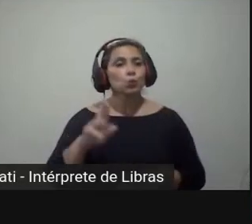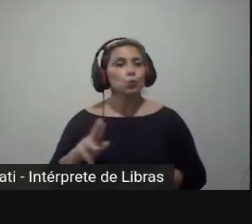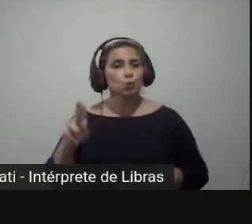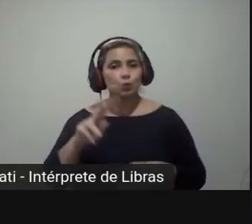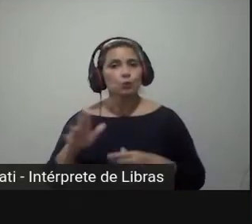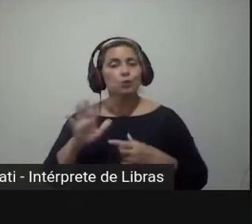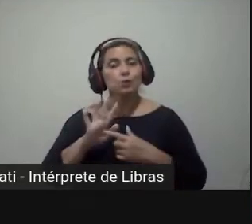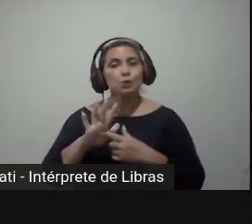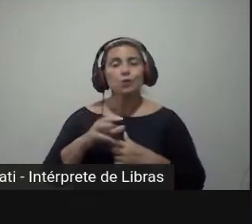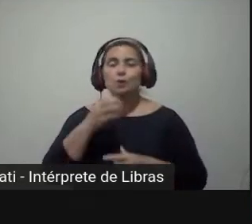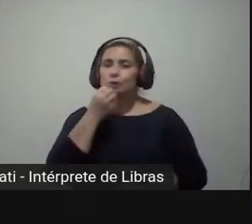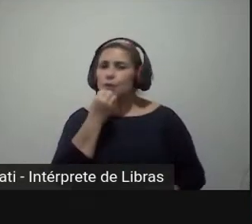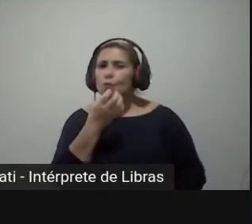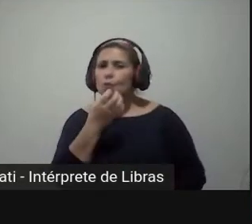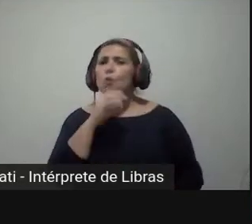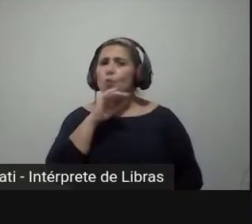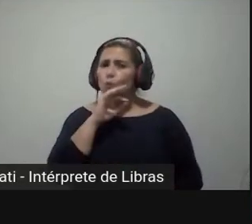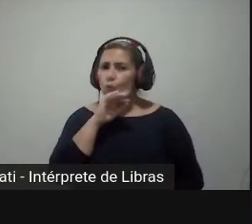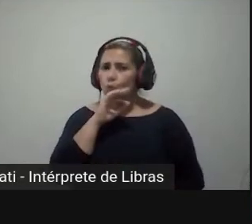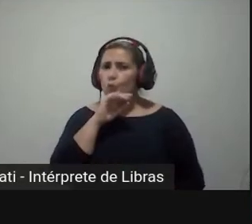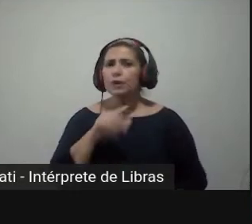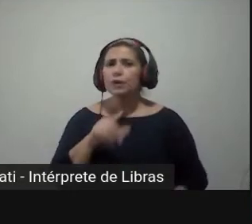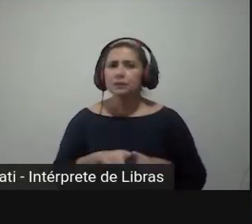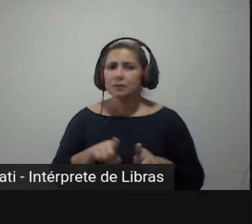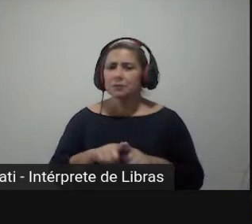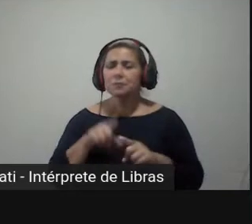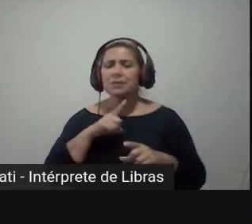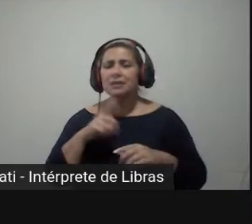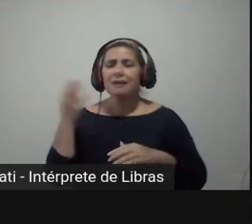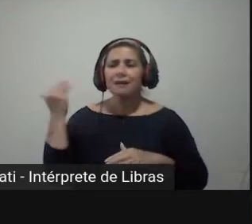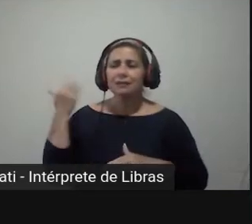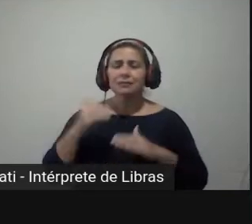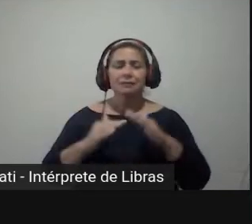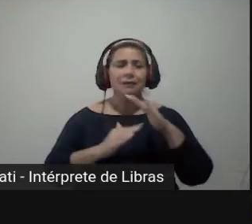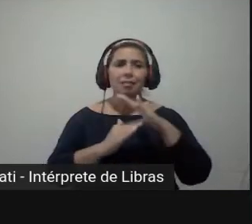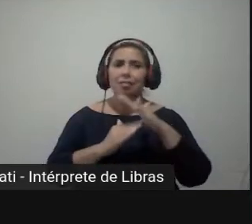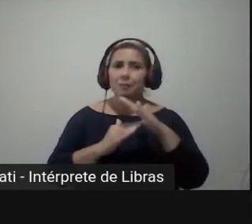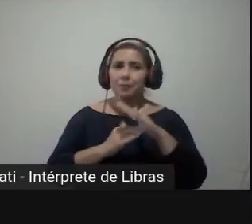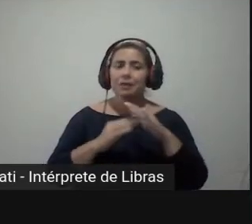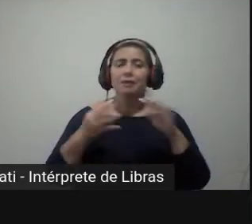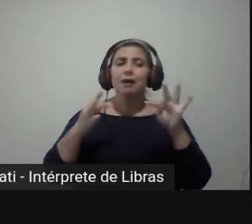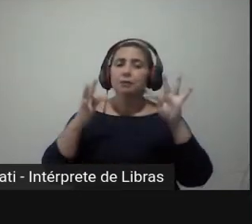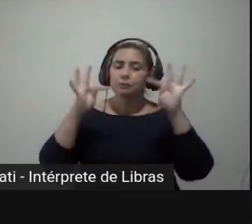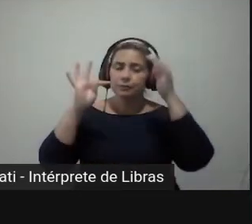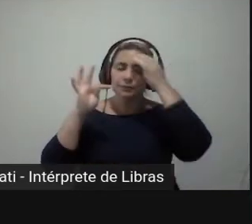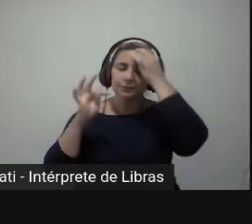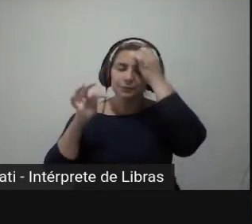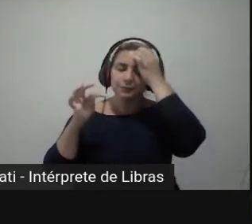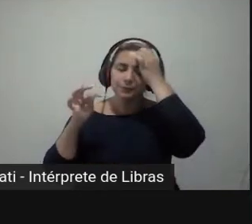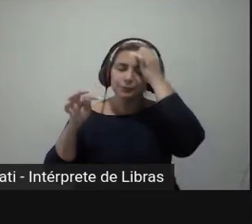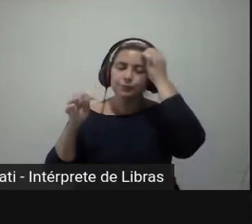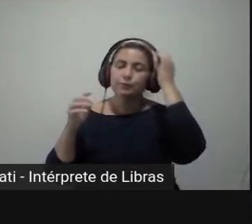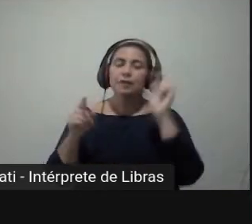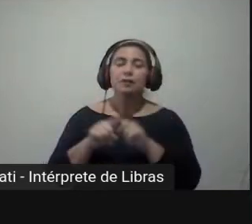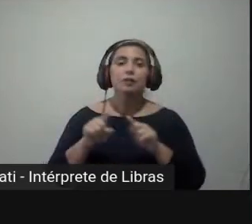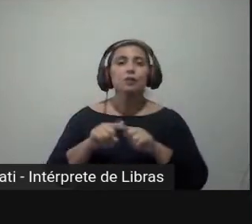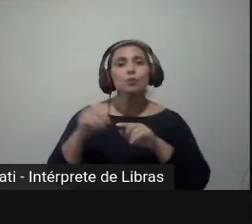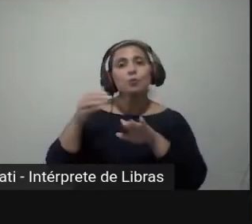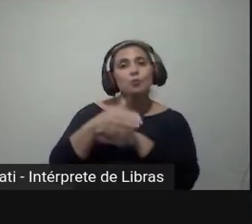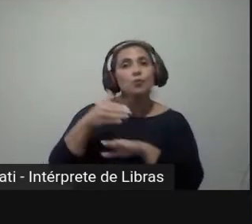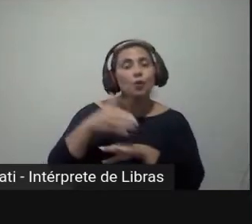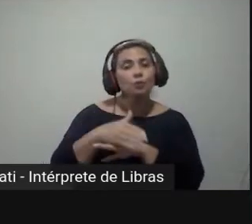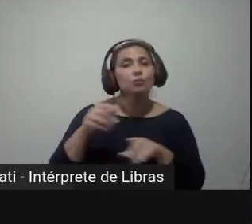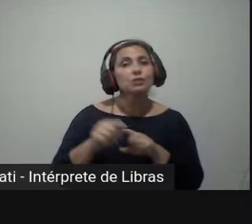os bônus e ônus devidos às limitações tecnológicas da época. Por um lado temos até hoje a possibilidade de acessar o conteúdo do